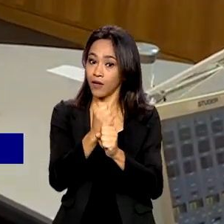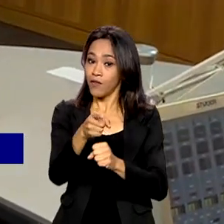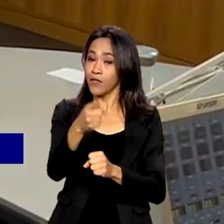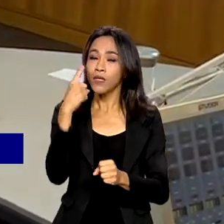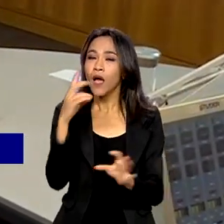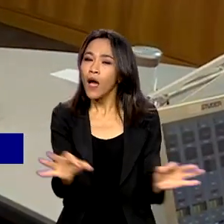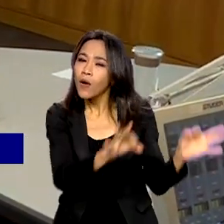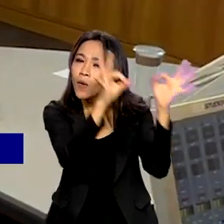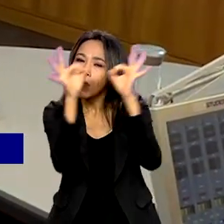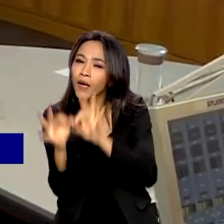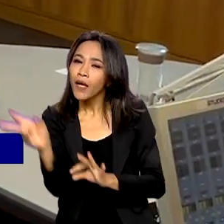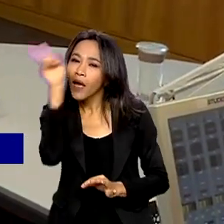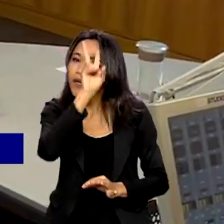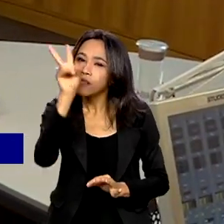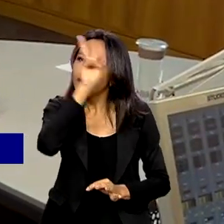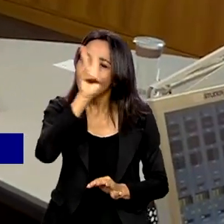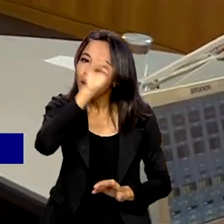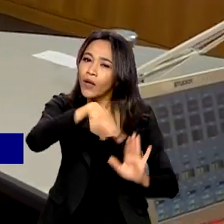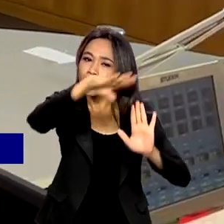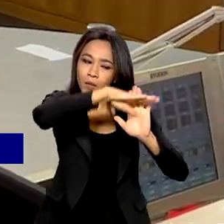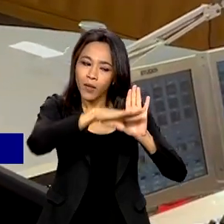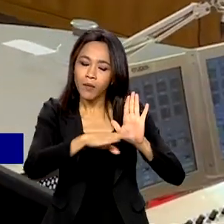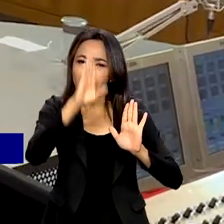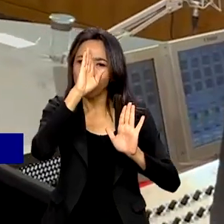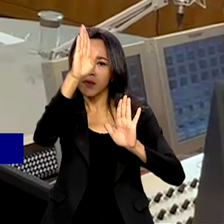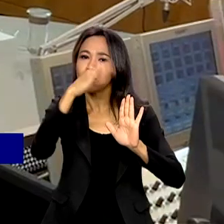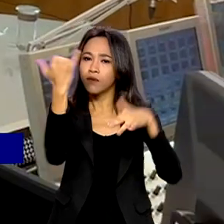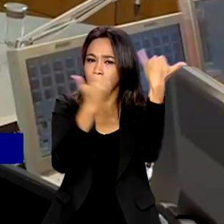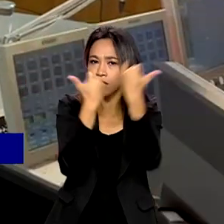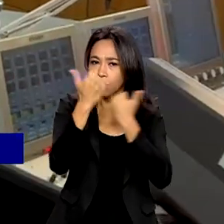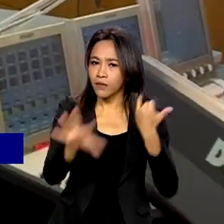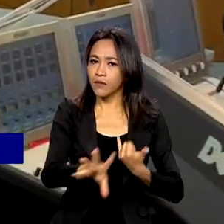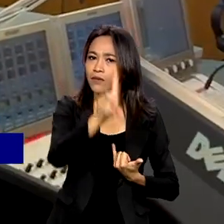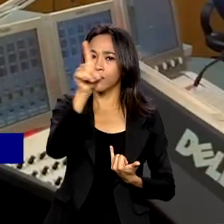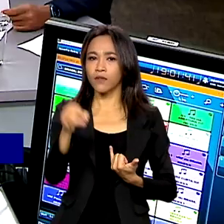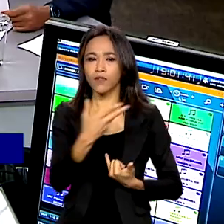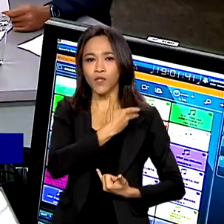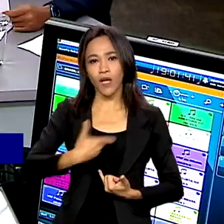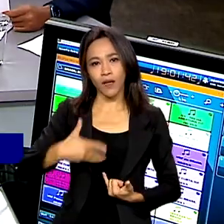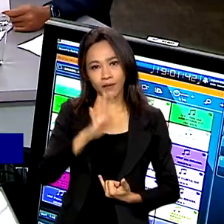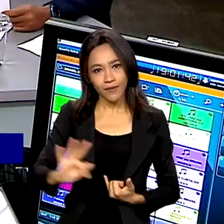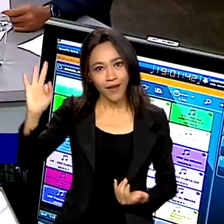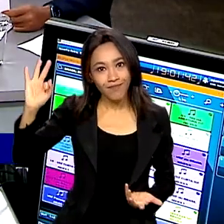história do programa e as principais notícias do dia do governo federal.